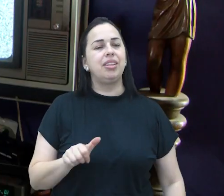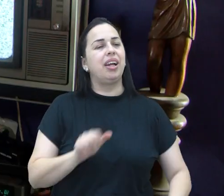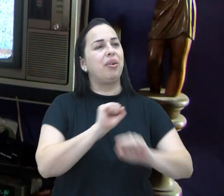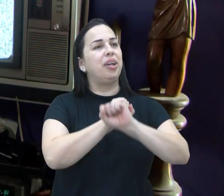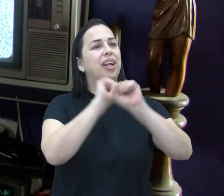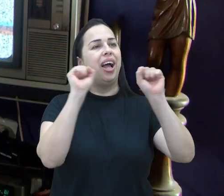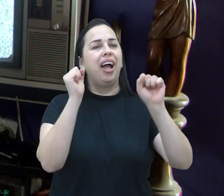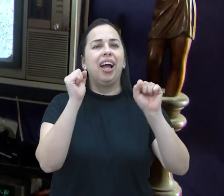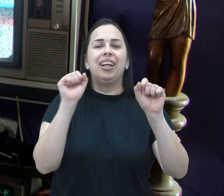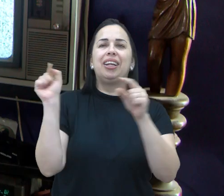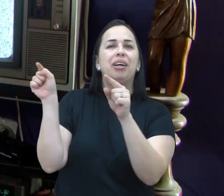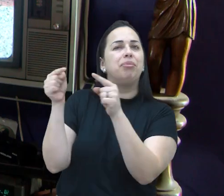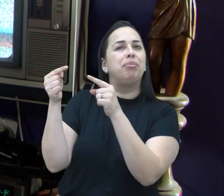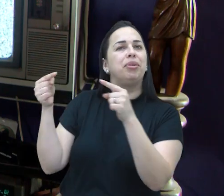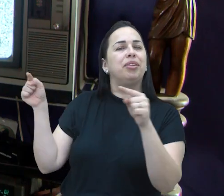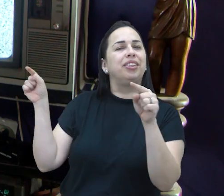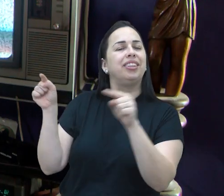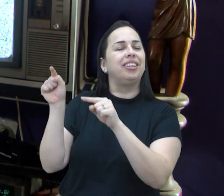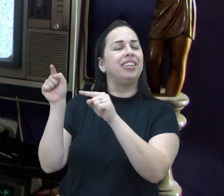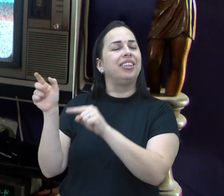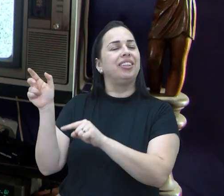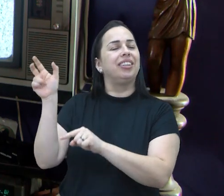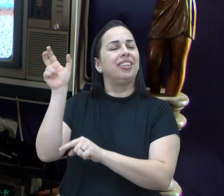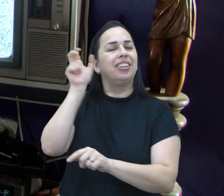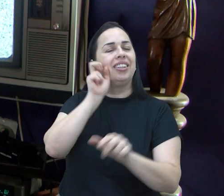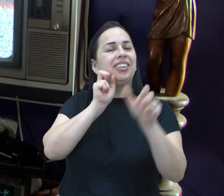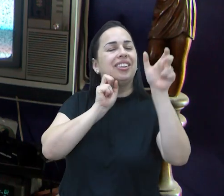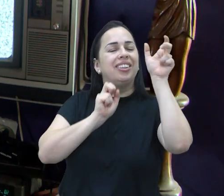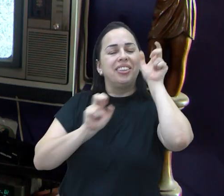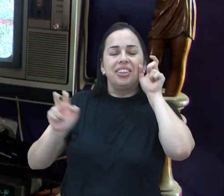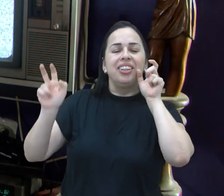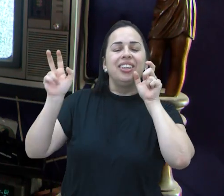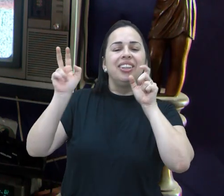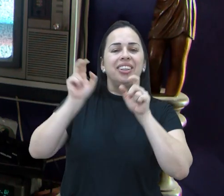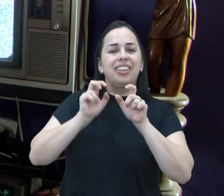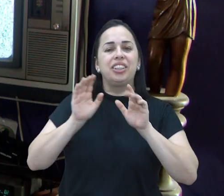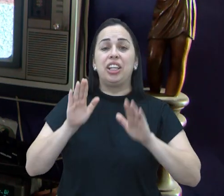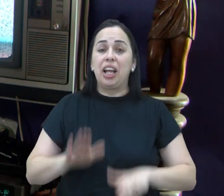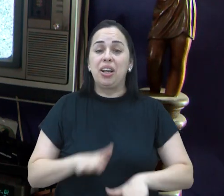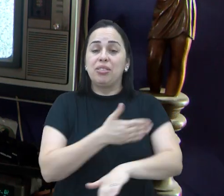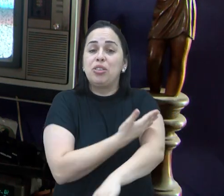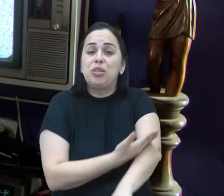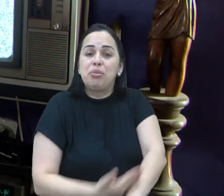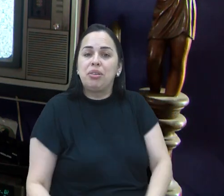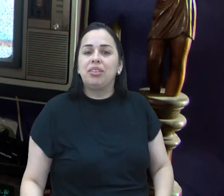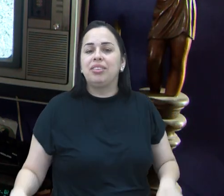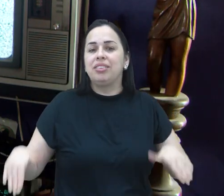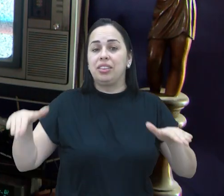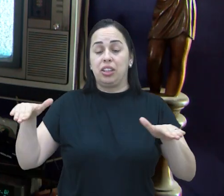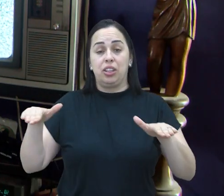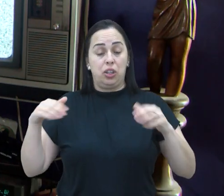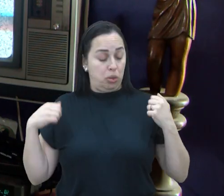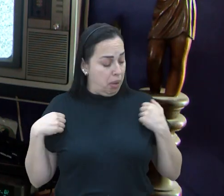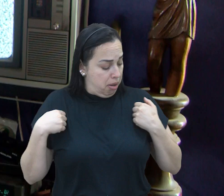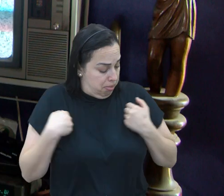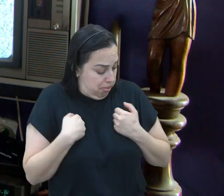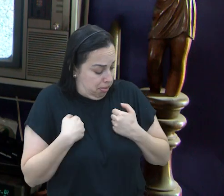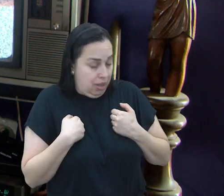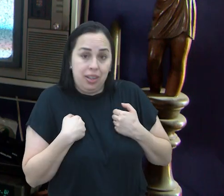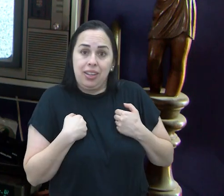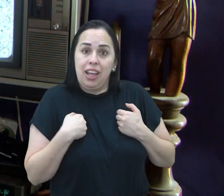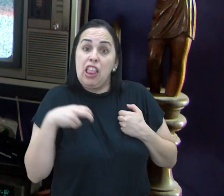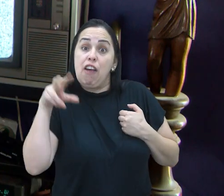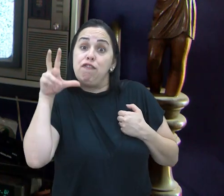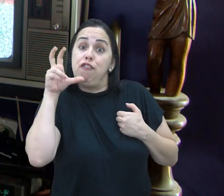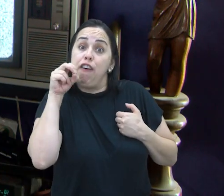acordar de manhã com aquela música que você cresceu com elas, é você colocar uma peça vintage